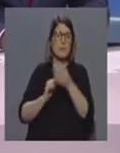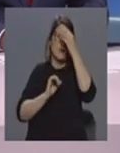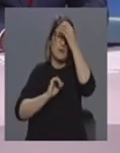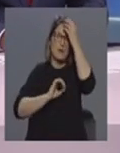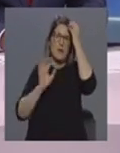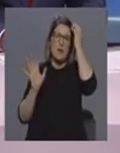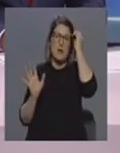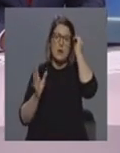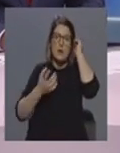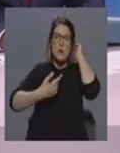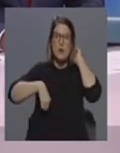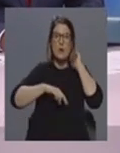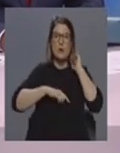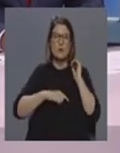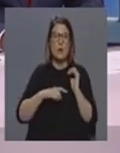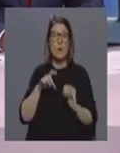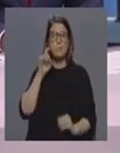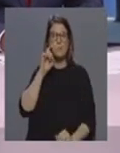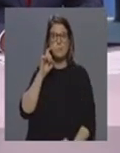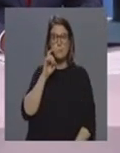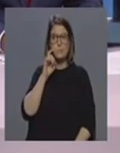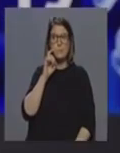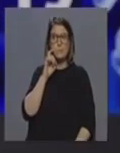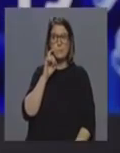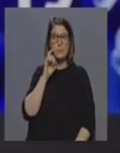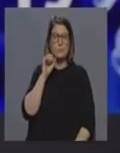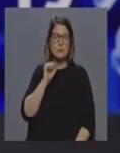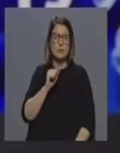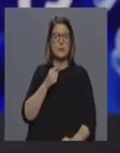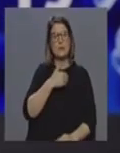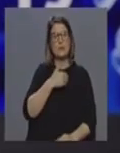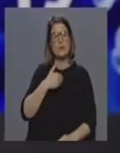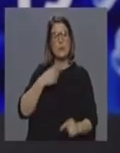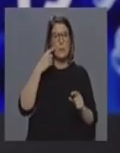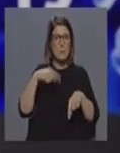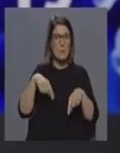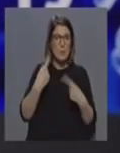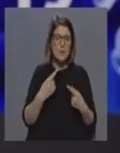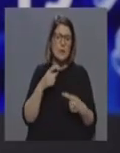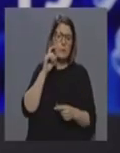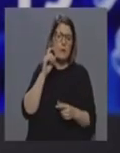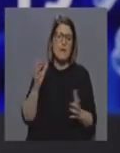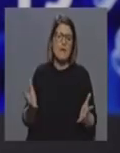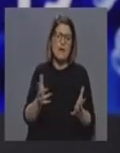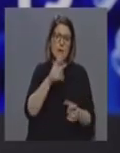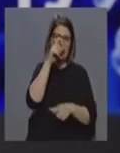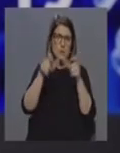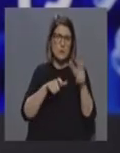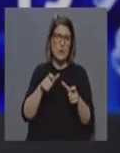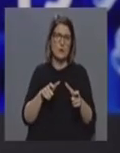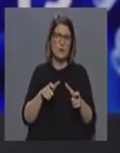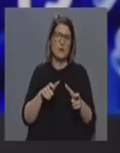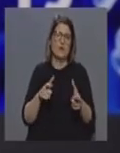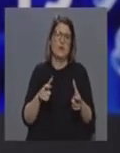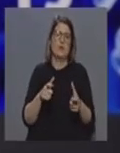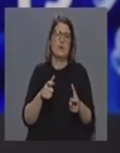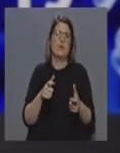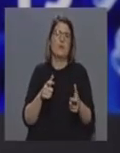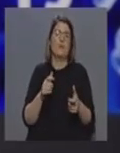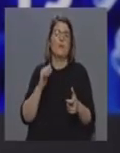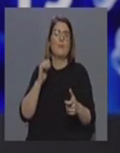se nós estamos, entanto, na salvaguarda da saúde pública e promover aqui a segurança da população, não podemos estar a prejudicar